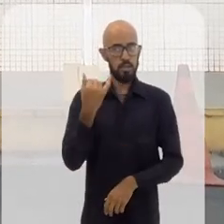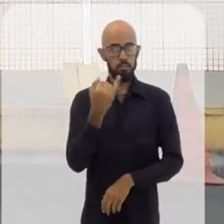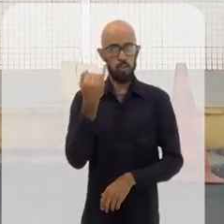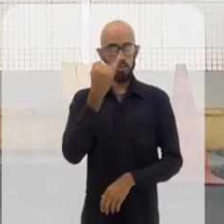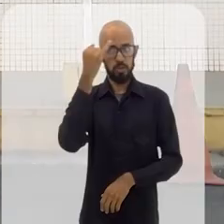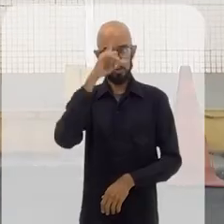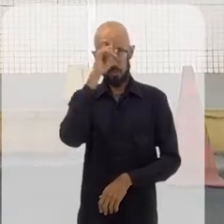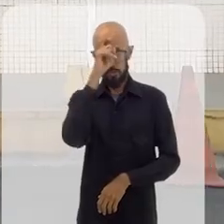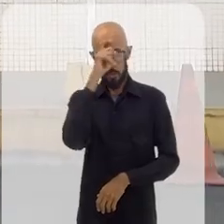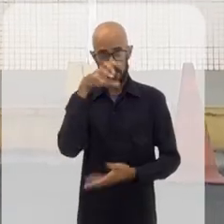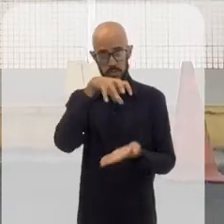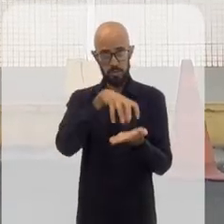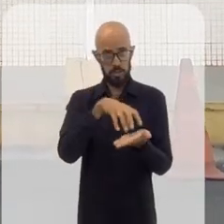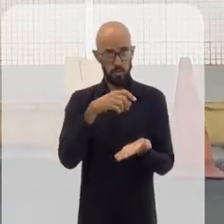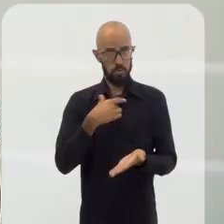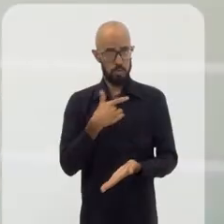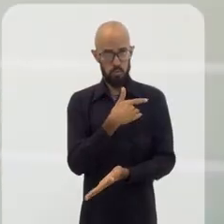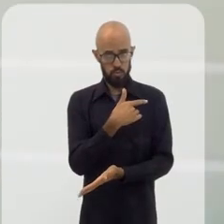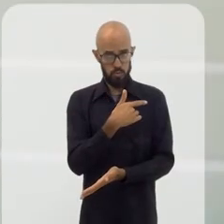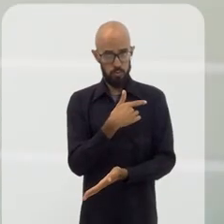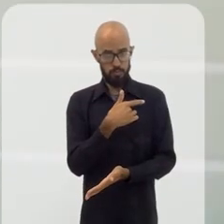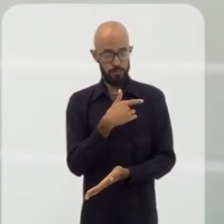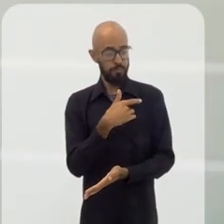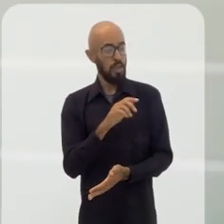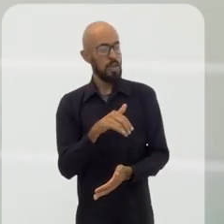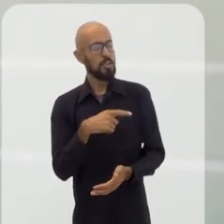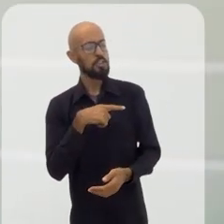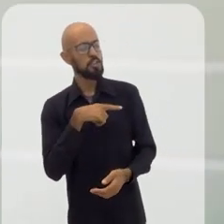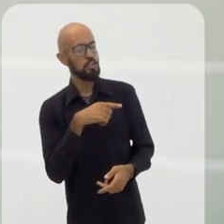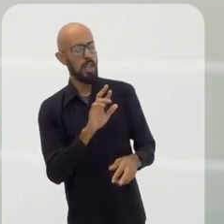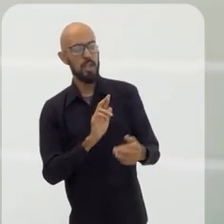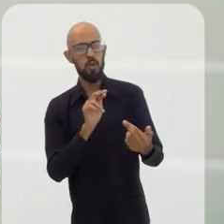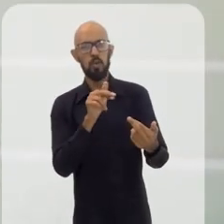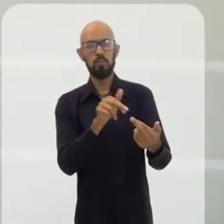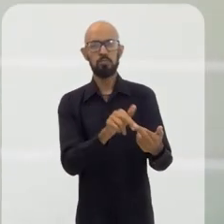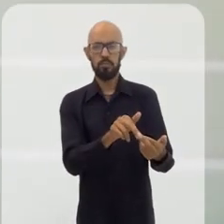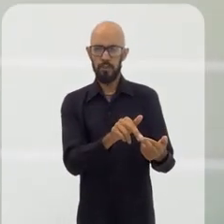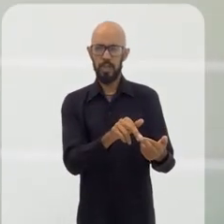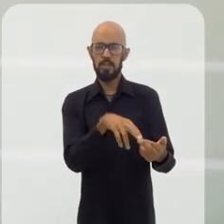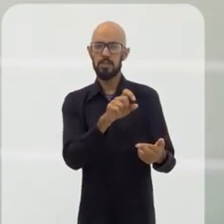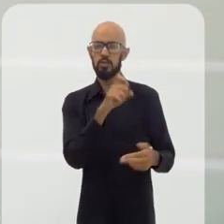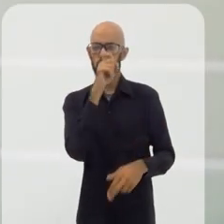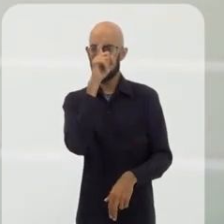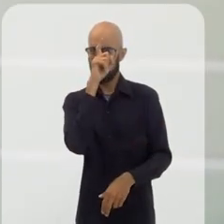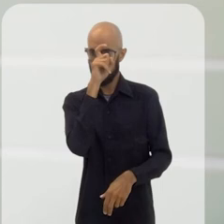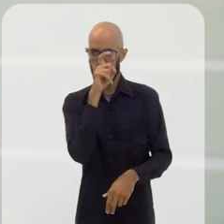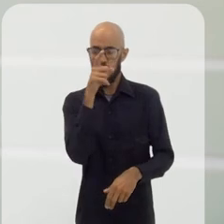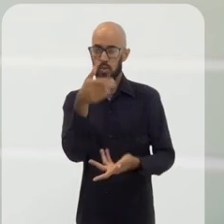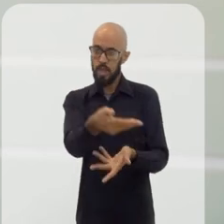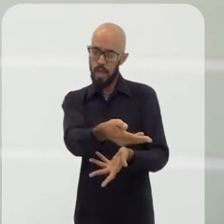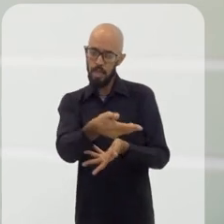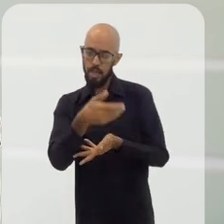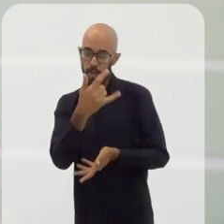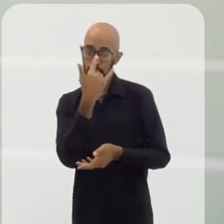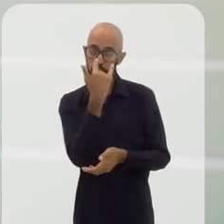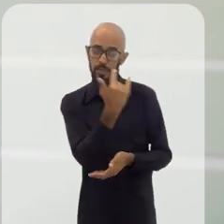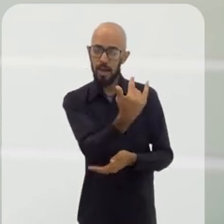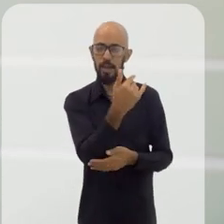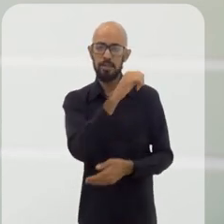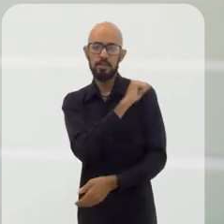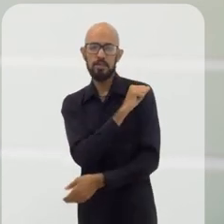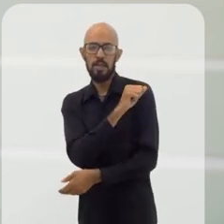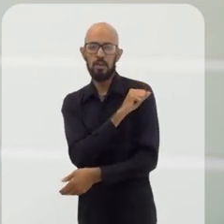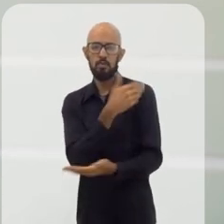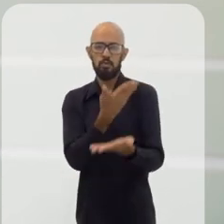hospitais e centros de saúde. Temos também um hospital de referência que atrai para o estágio esses alunos que são conveniados com